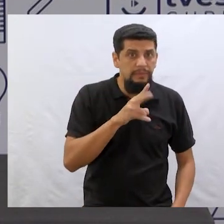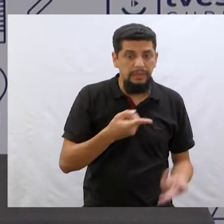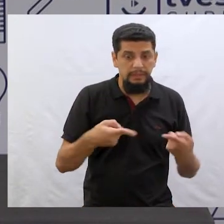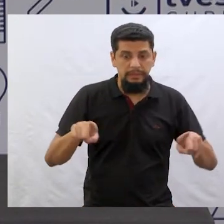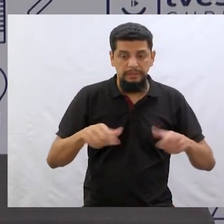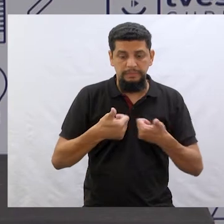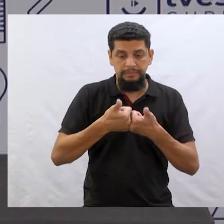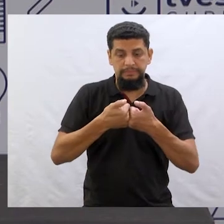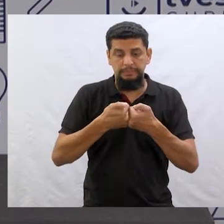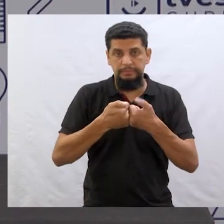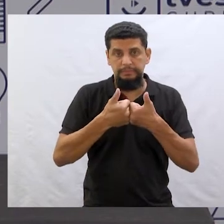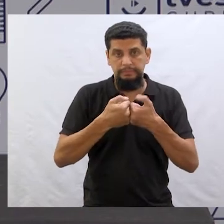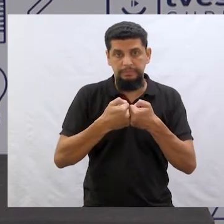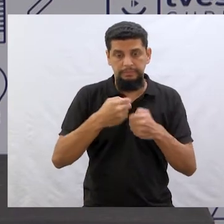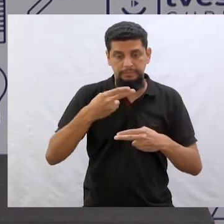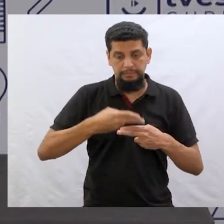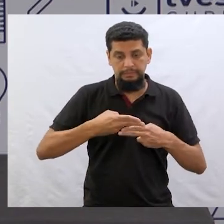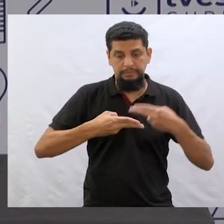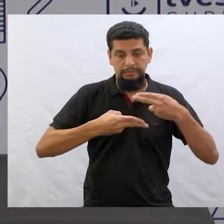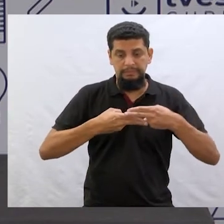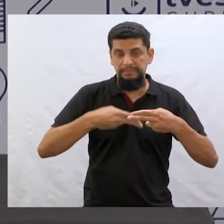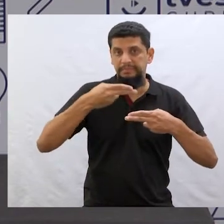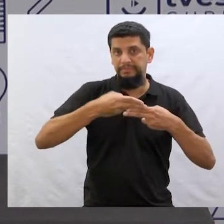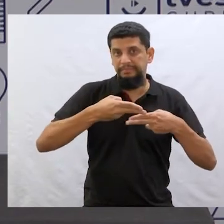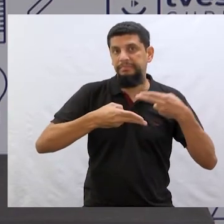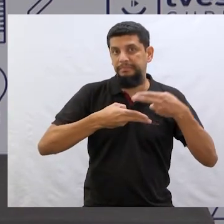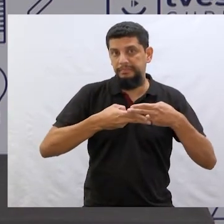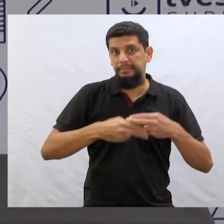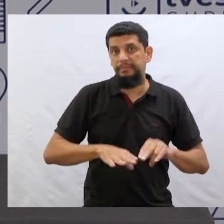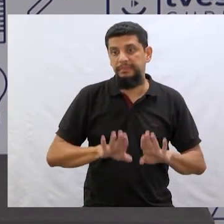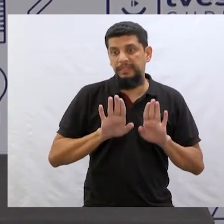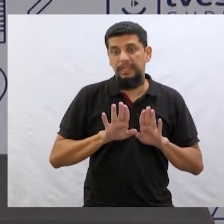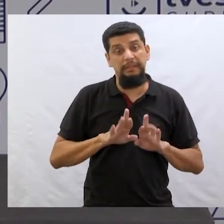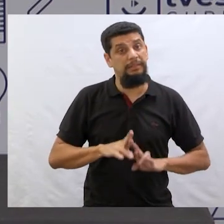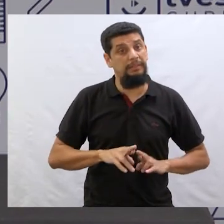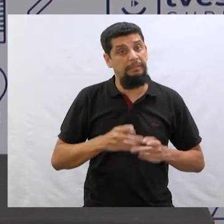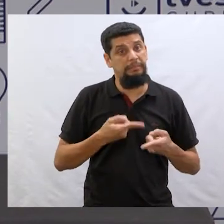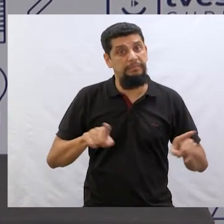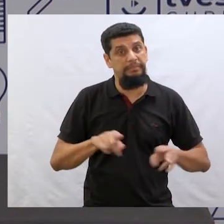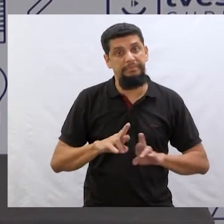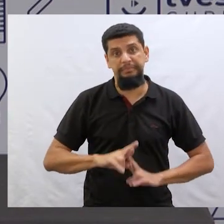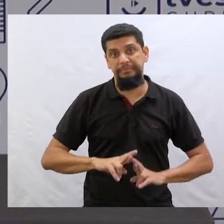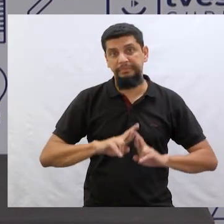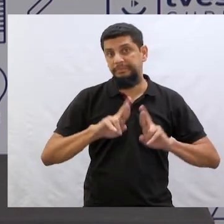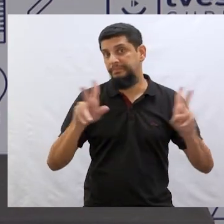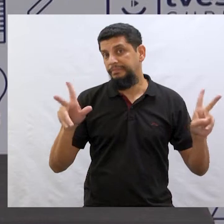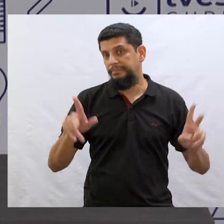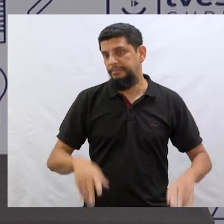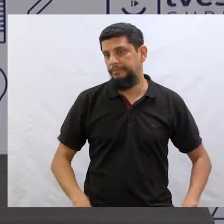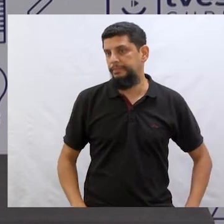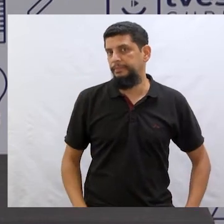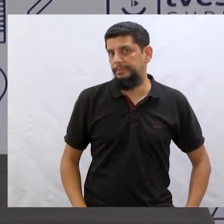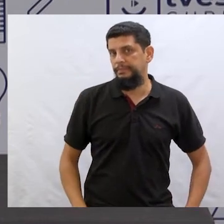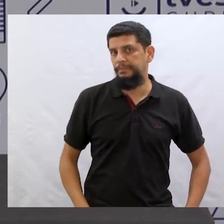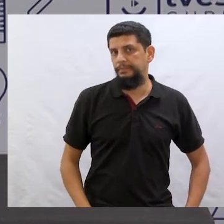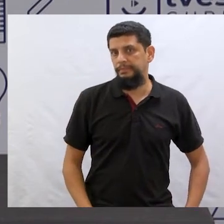ouvia as músicas da Arca de Noé. É, ouviam essas músicas. Então, era diferente, não tinha essa coisa. É,